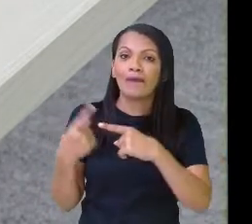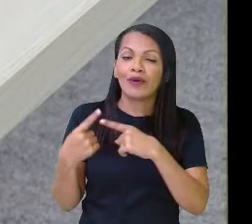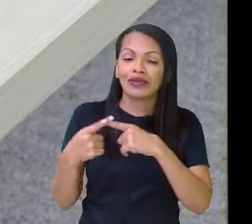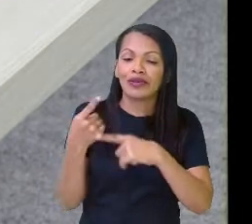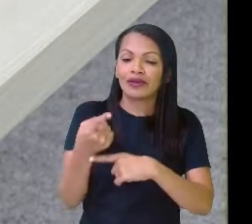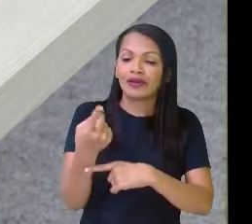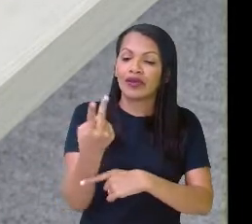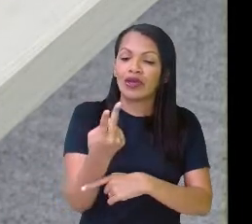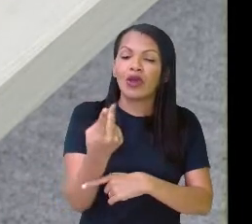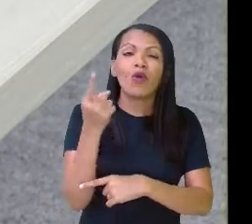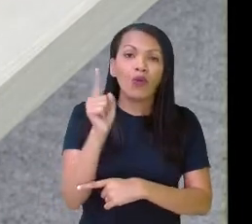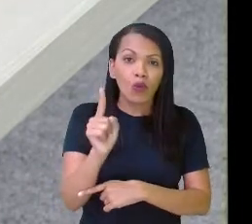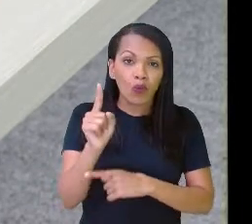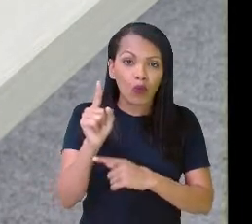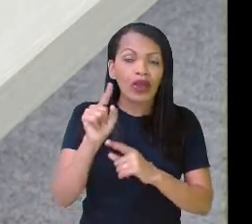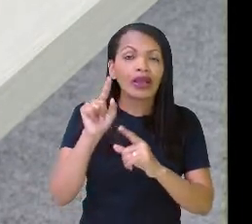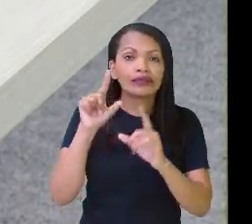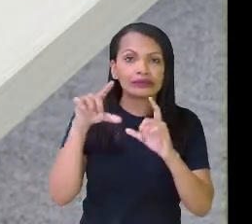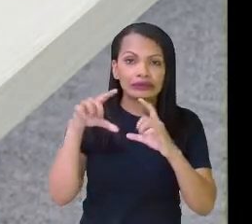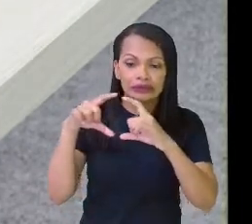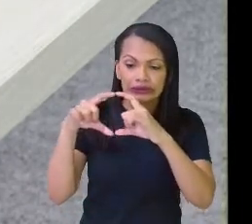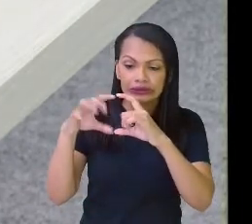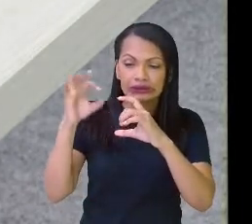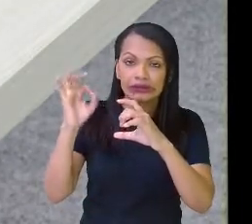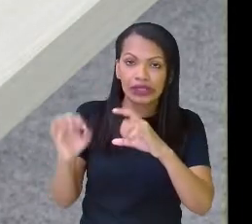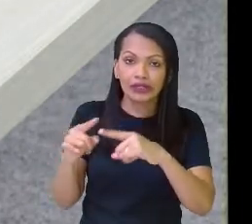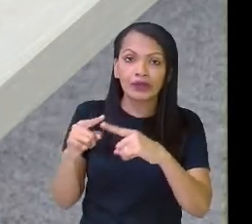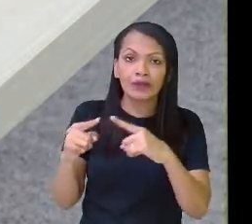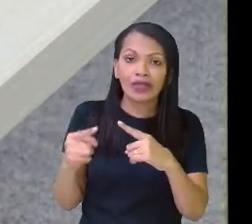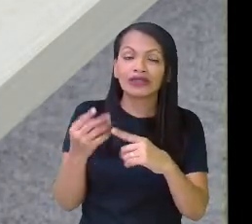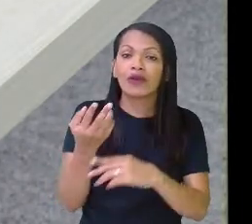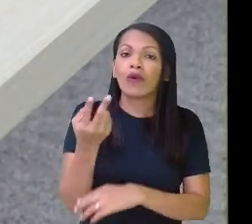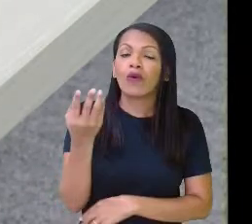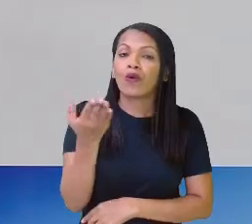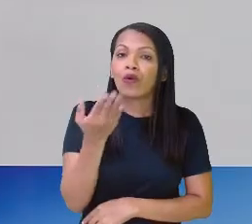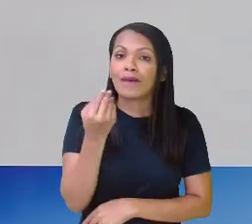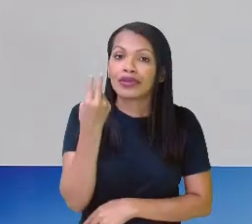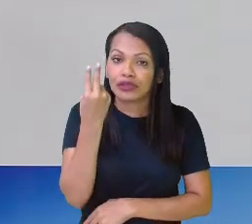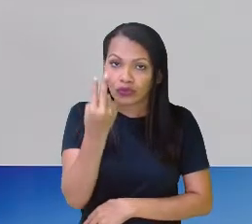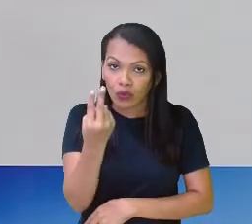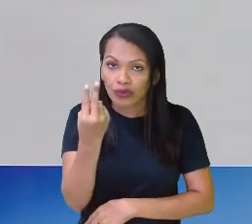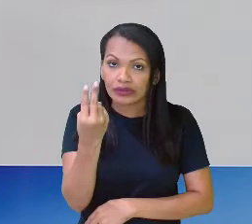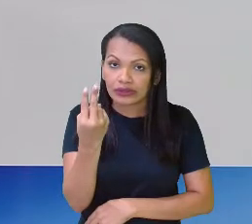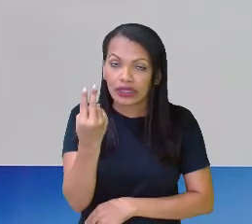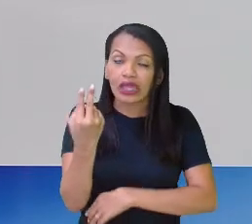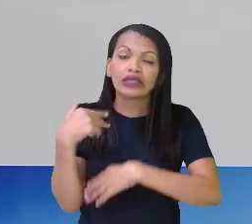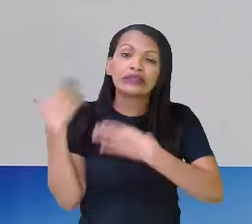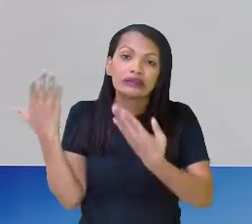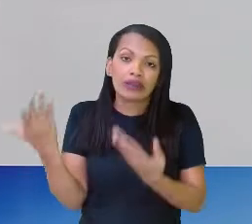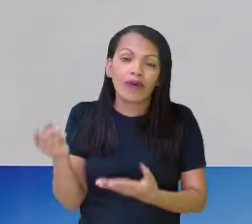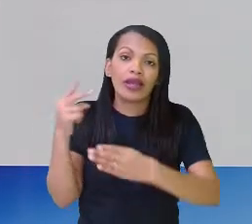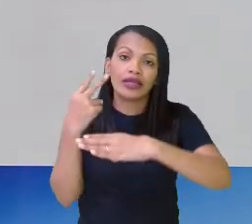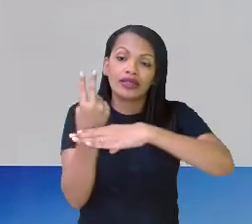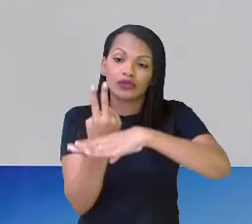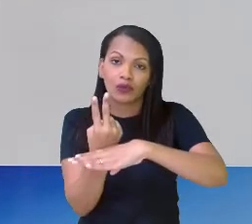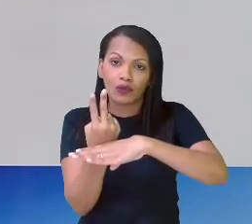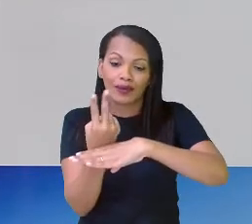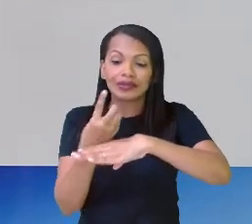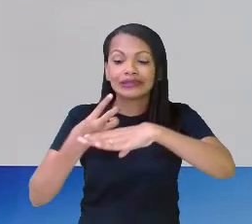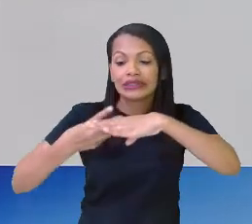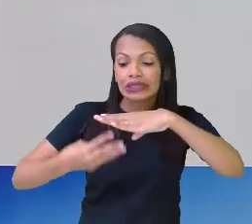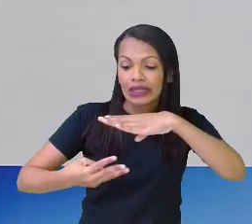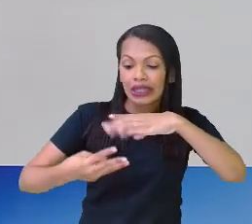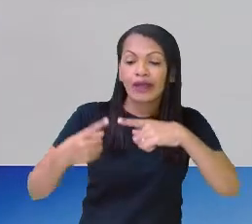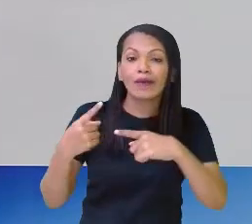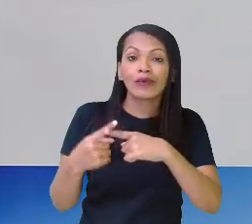tivesse as três partes juntas, eu terei o meu inteiro. Tranquilo? Até aí? Vamos seguindo.